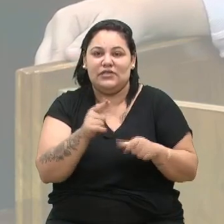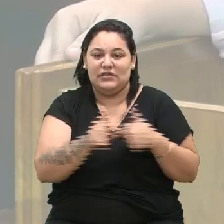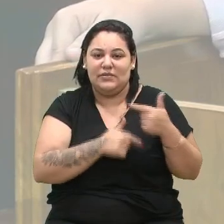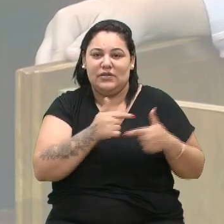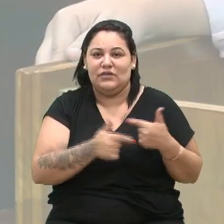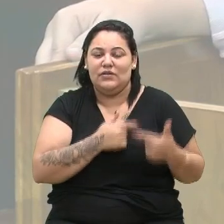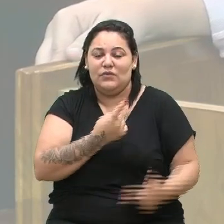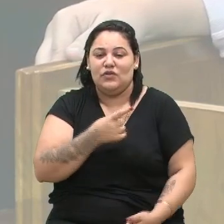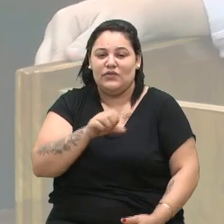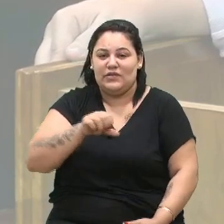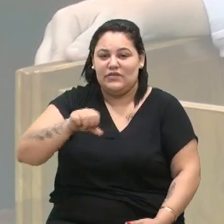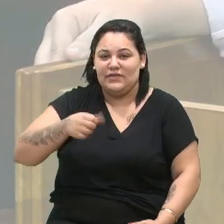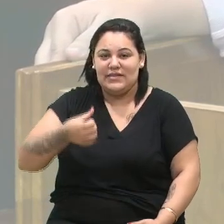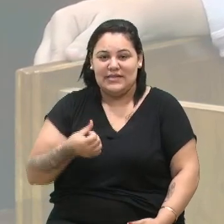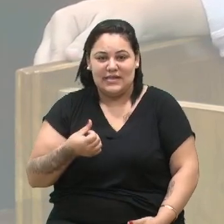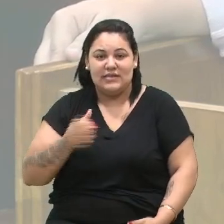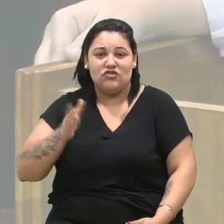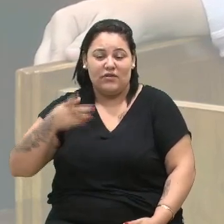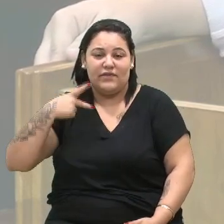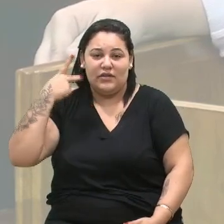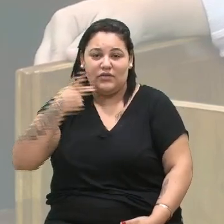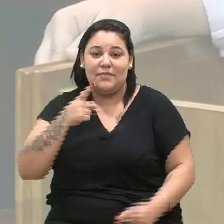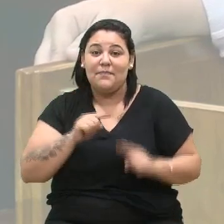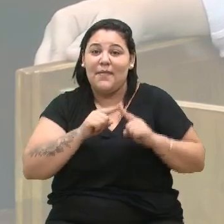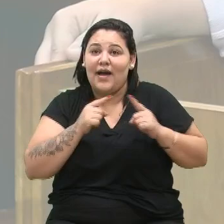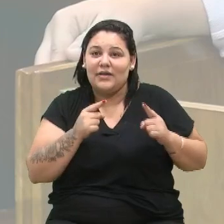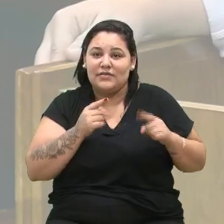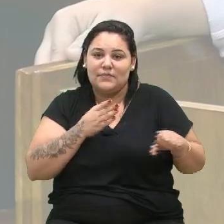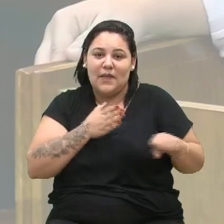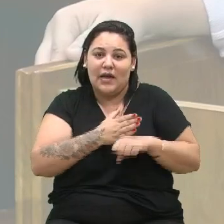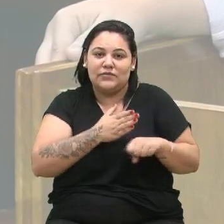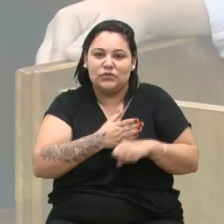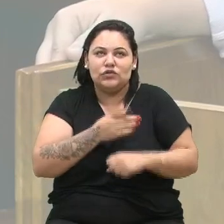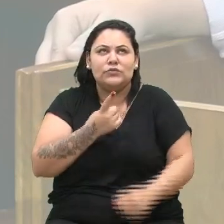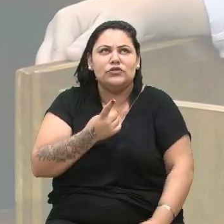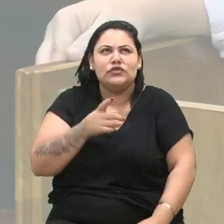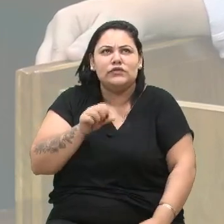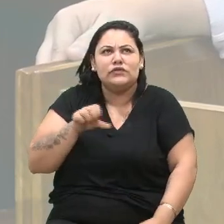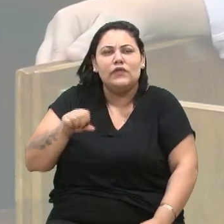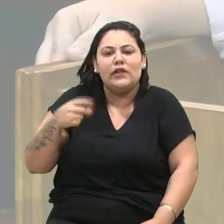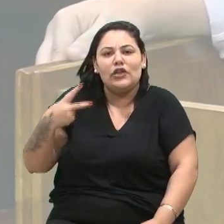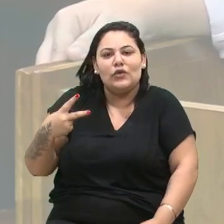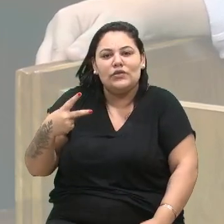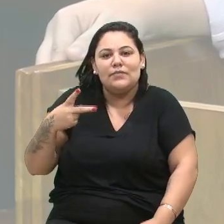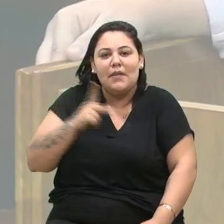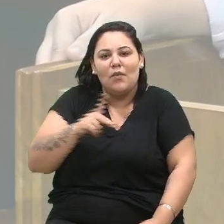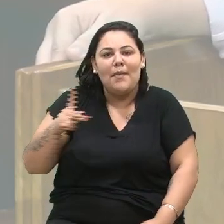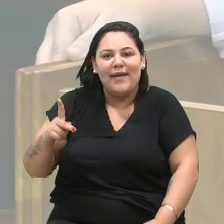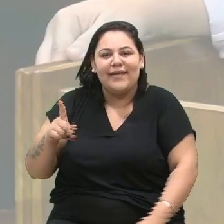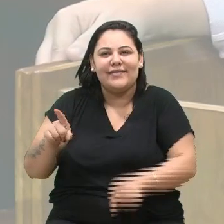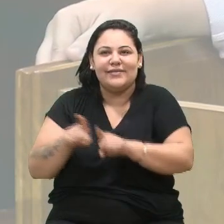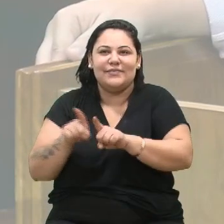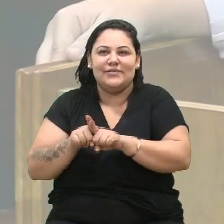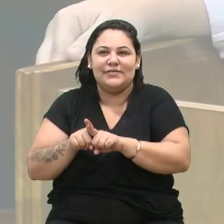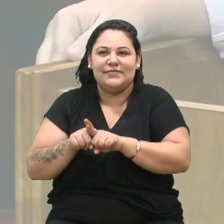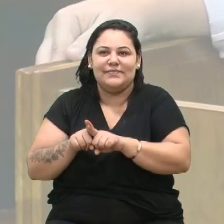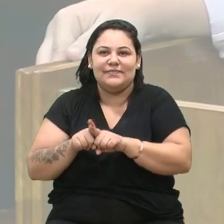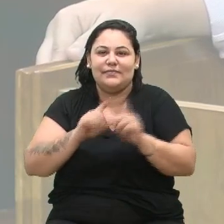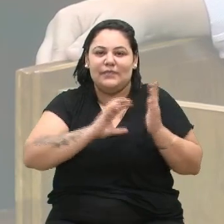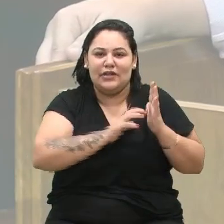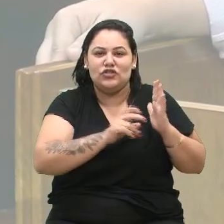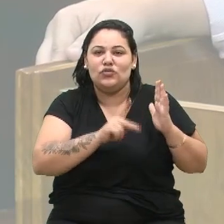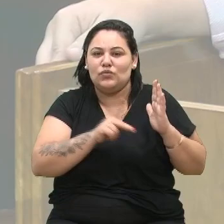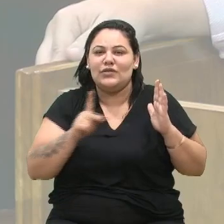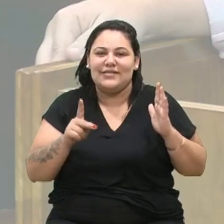1996, mas concorreu a vereador em 1992 pelo PP, pelo Partido Progressista.